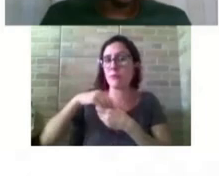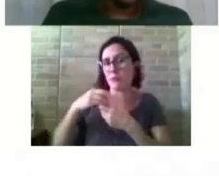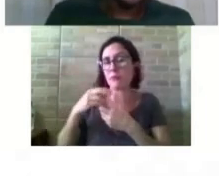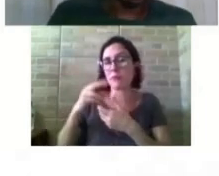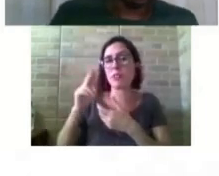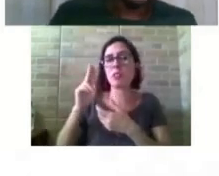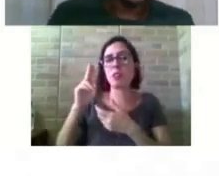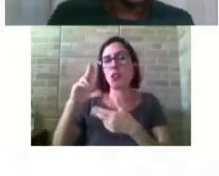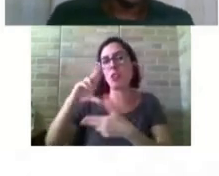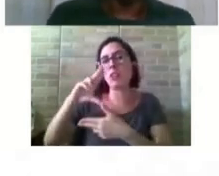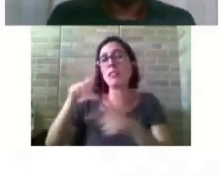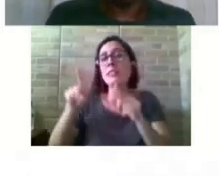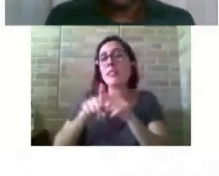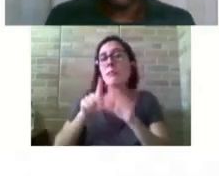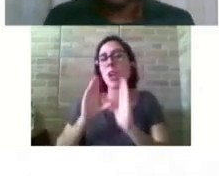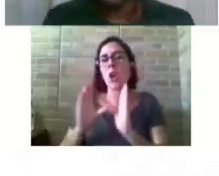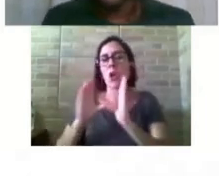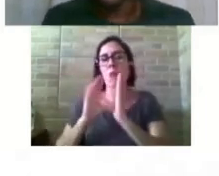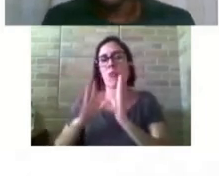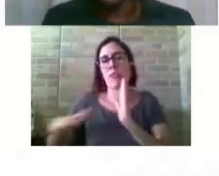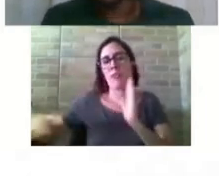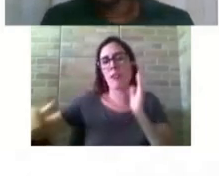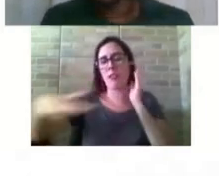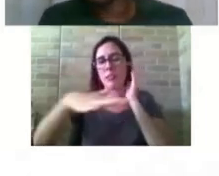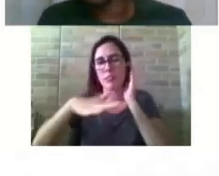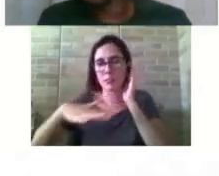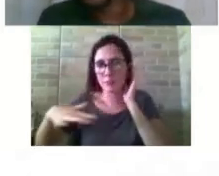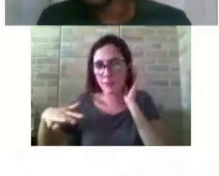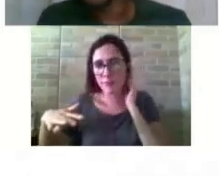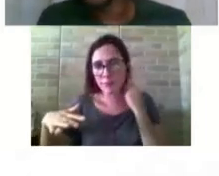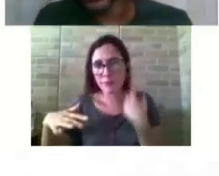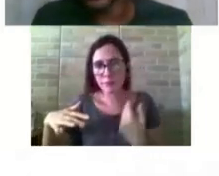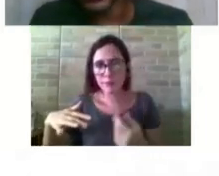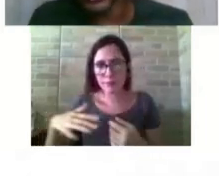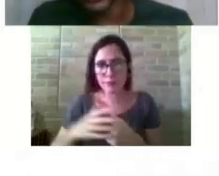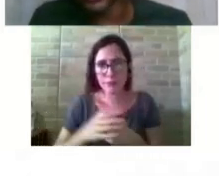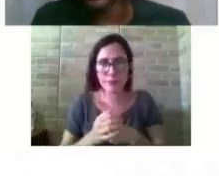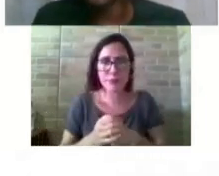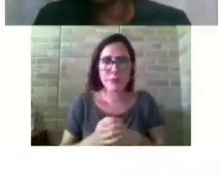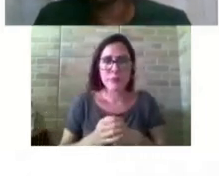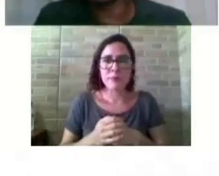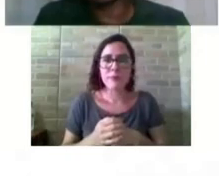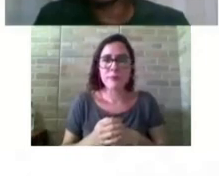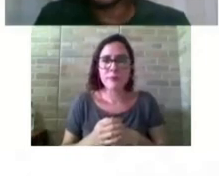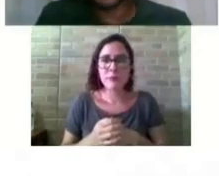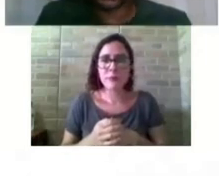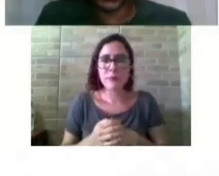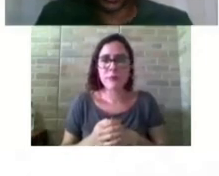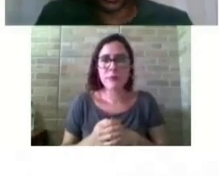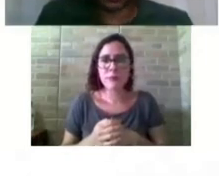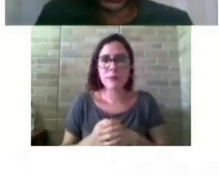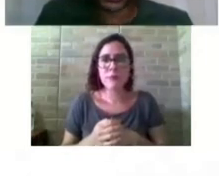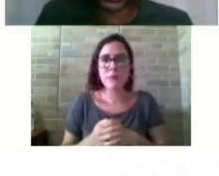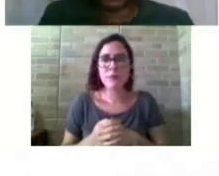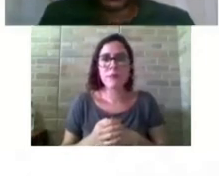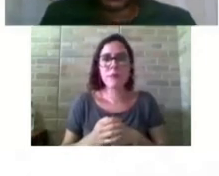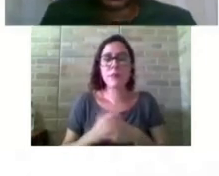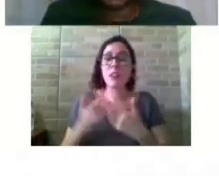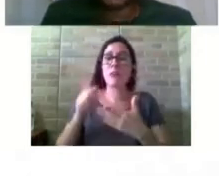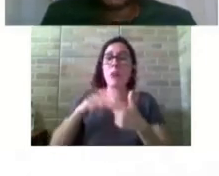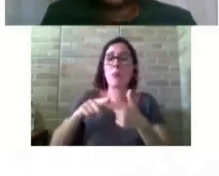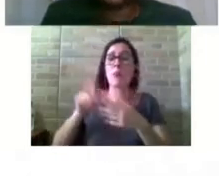também da comunidade na qual nós estamos inseridos, no caso da Universidade Federal da Bahia.